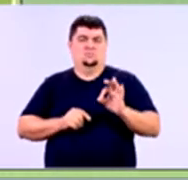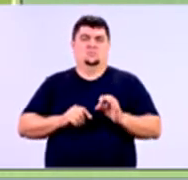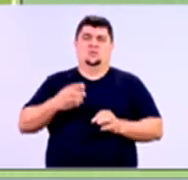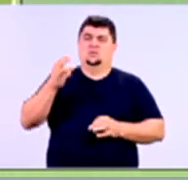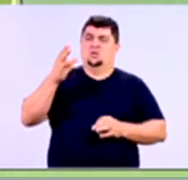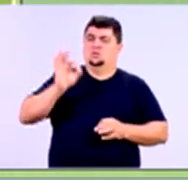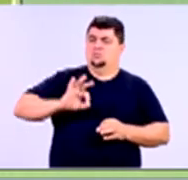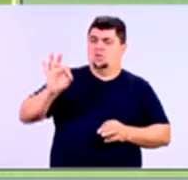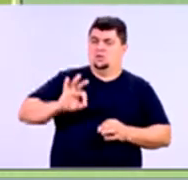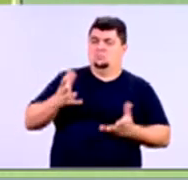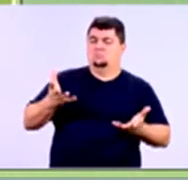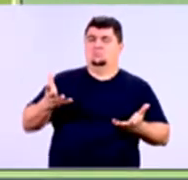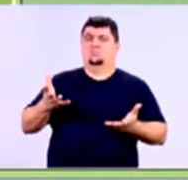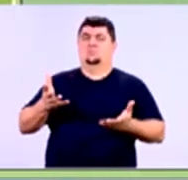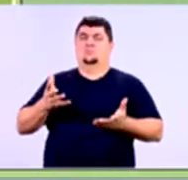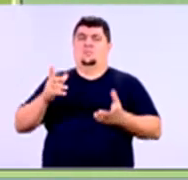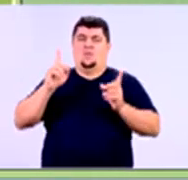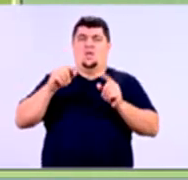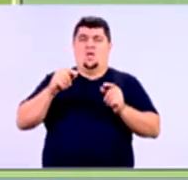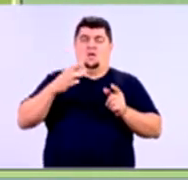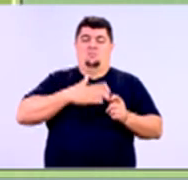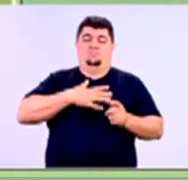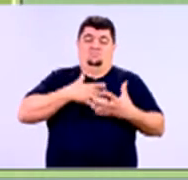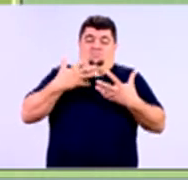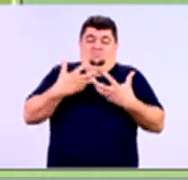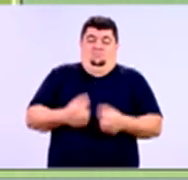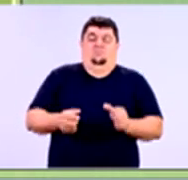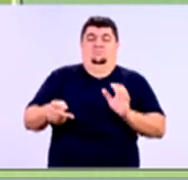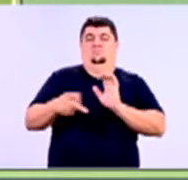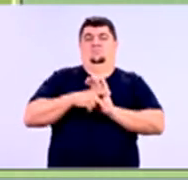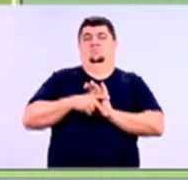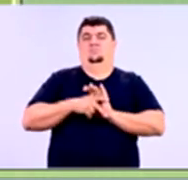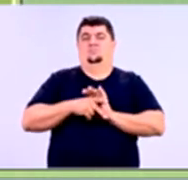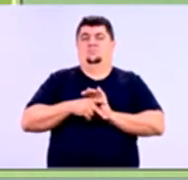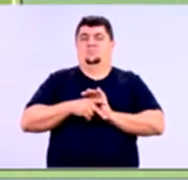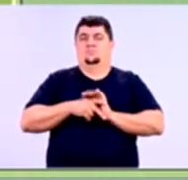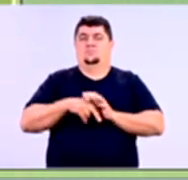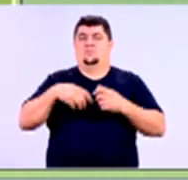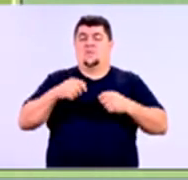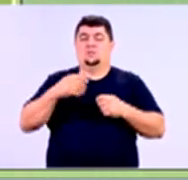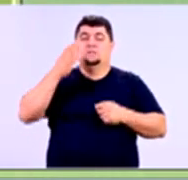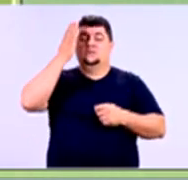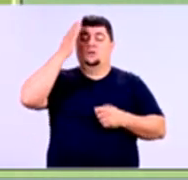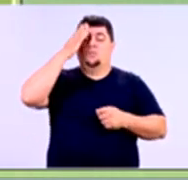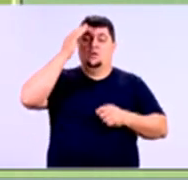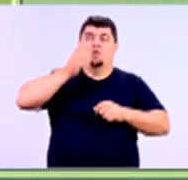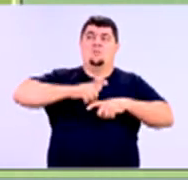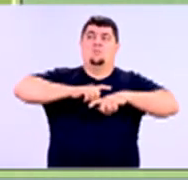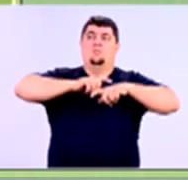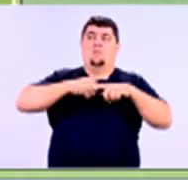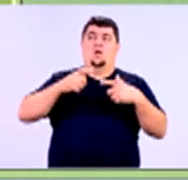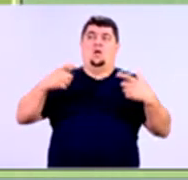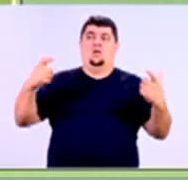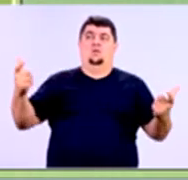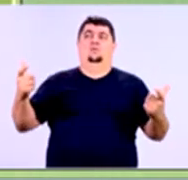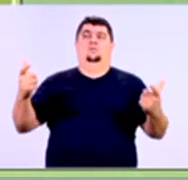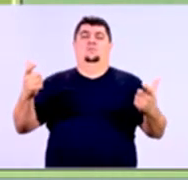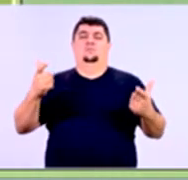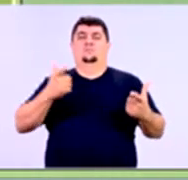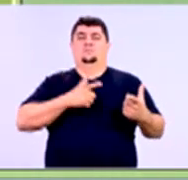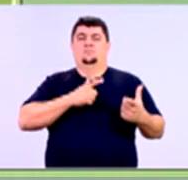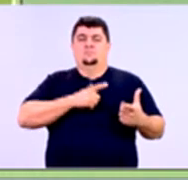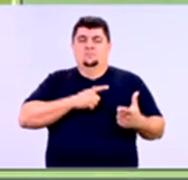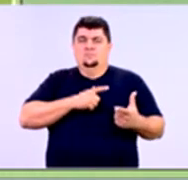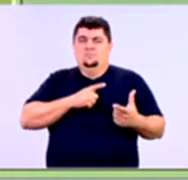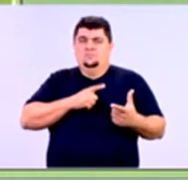3%? Isso é a minha tolerância ao risco. Eu tenho que mensurar, identificar essa exposição